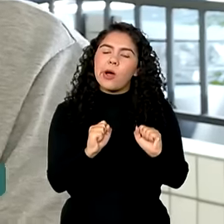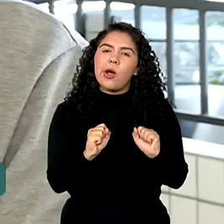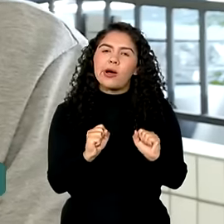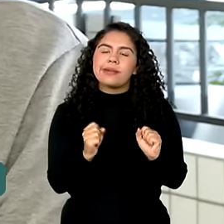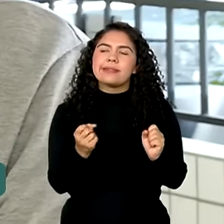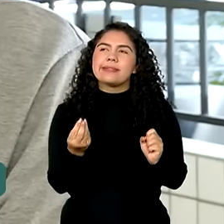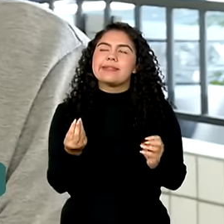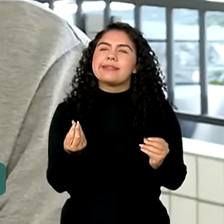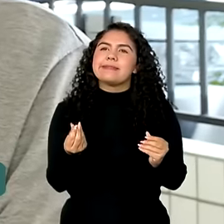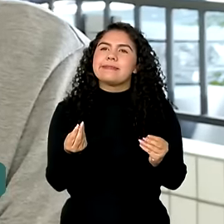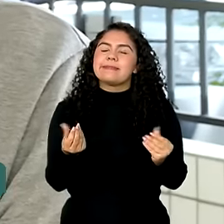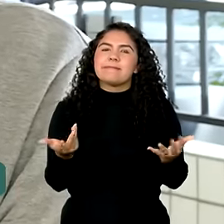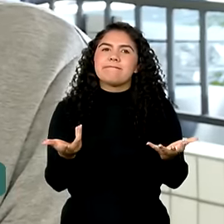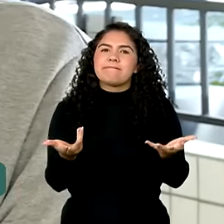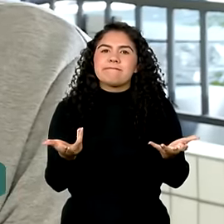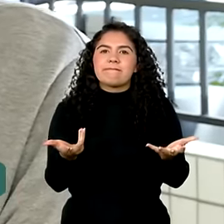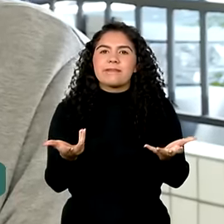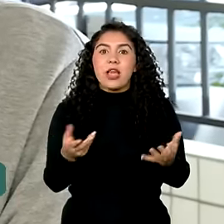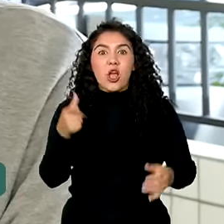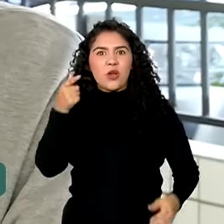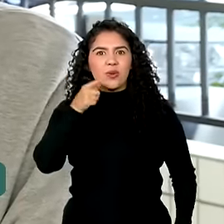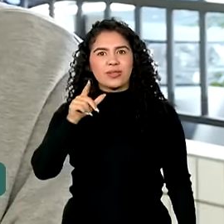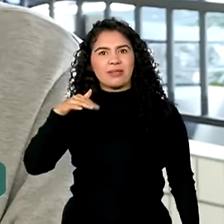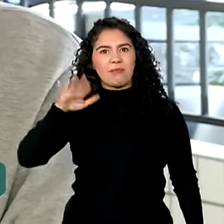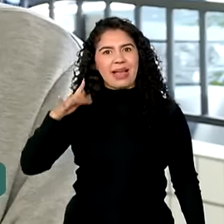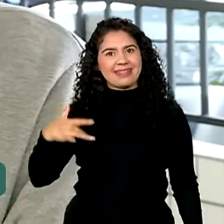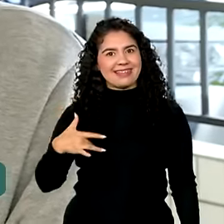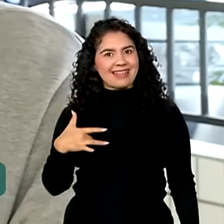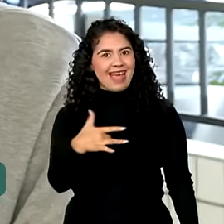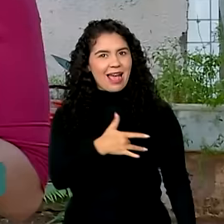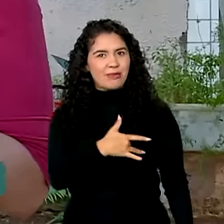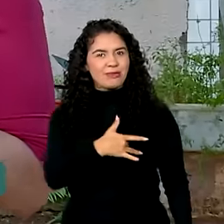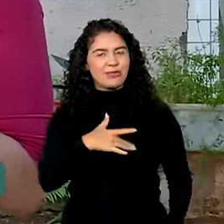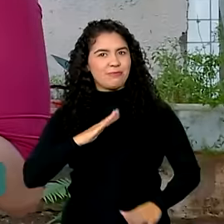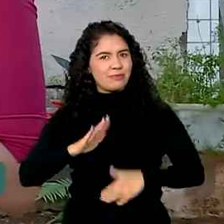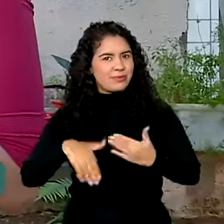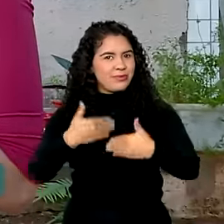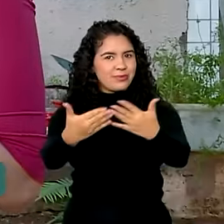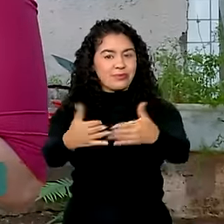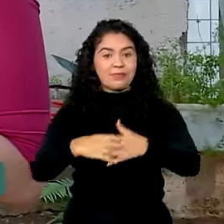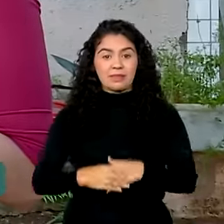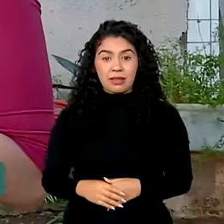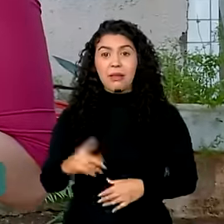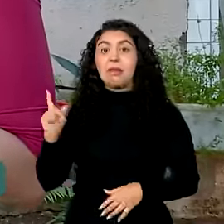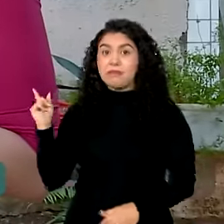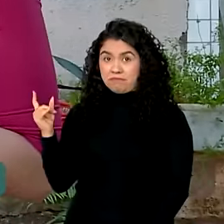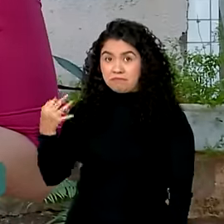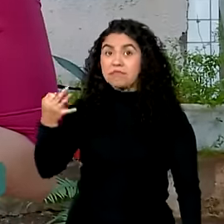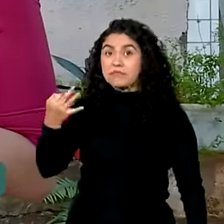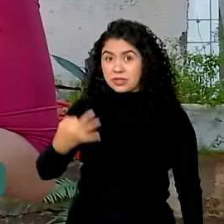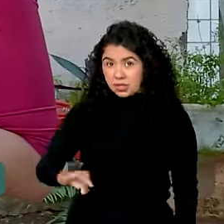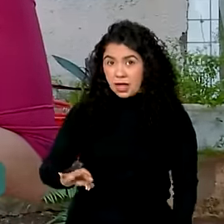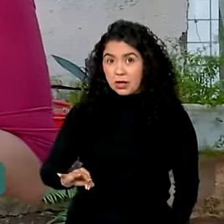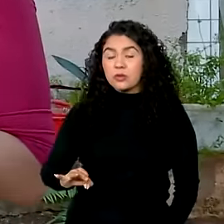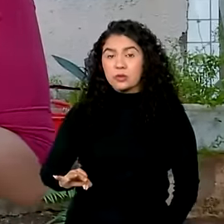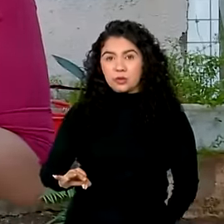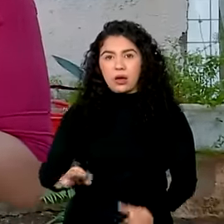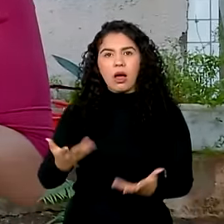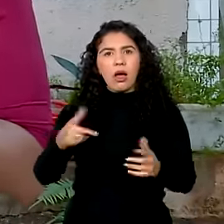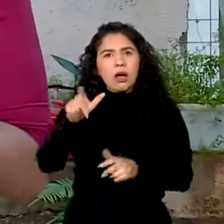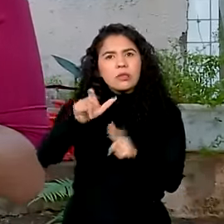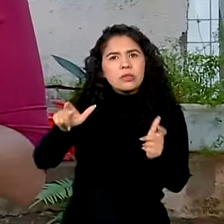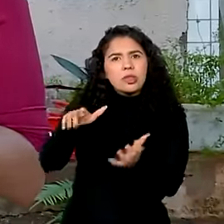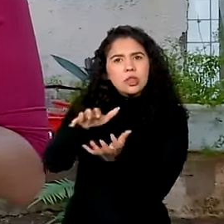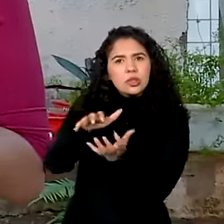conseguir ter mais saúde no futuro. E o Manuel está certo. Envelhecer hoje não é mais